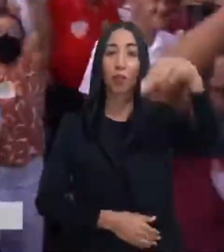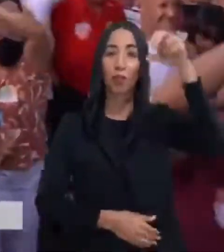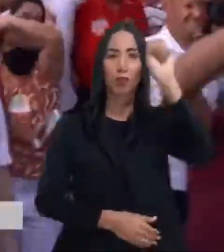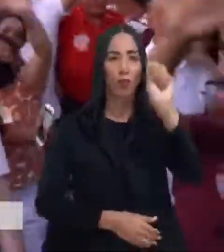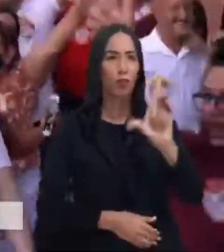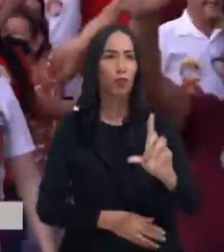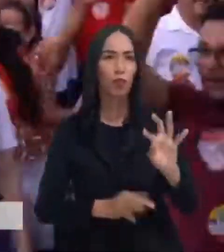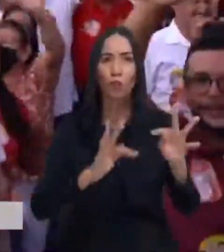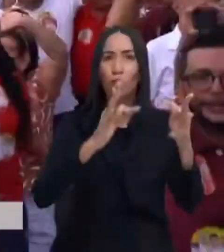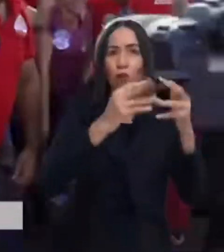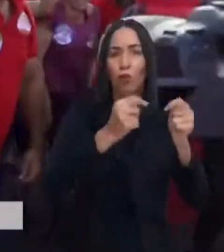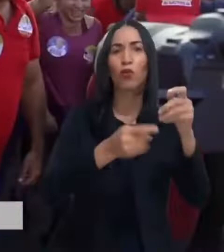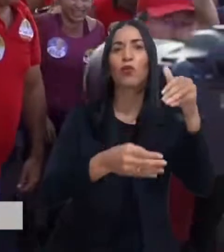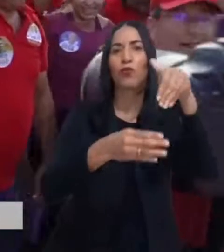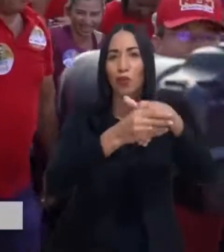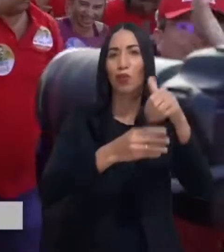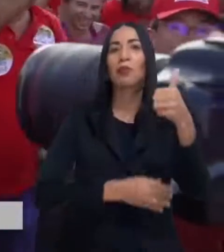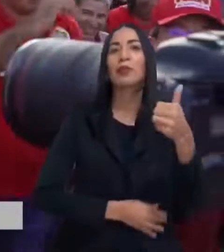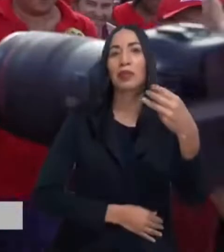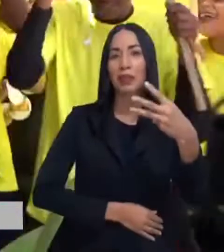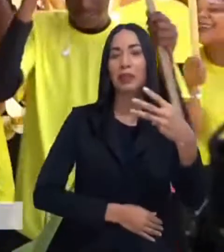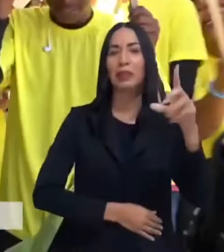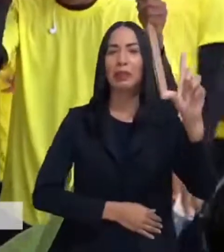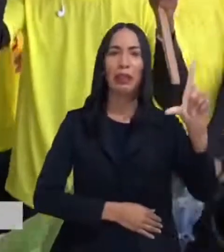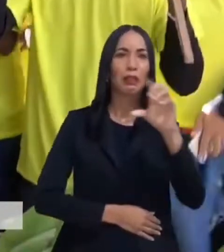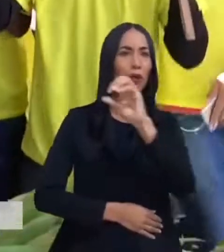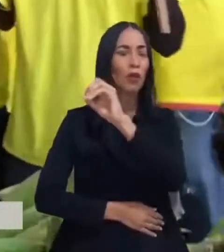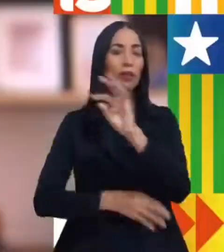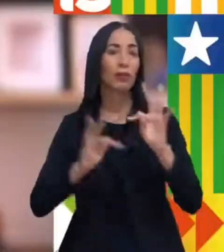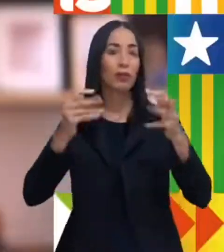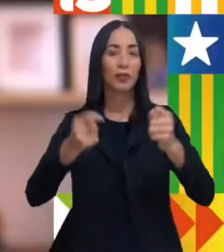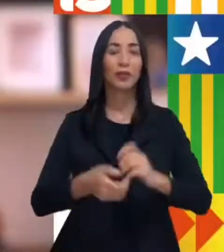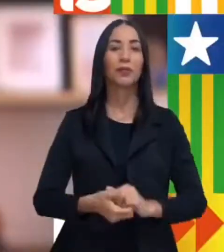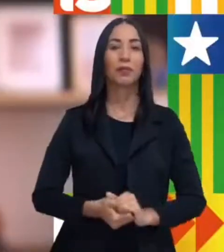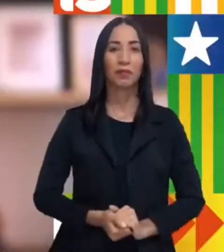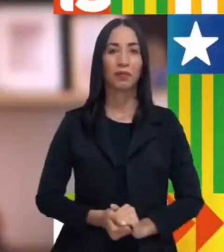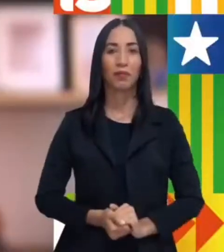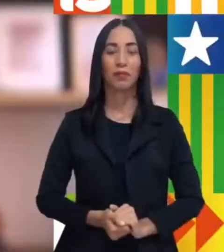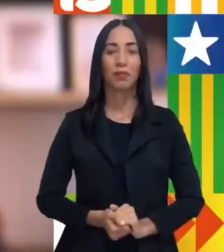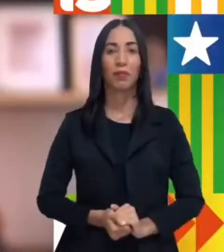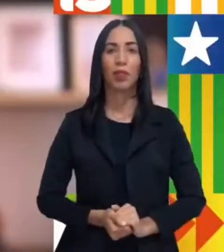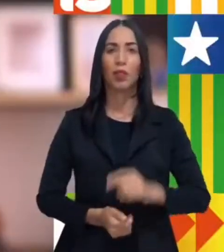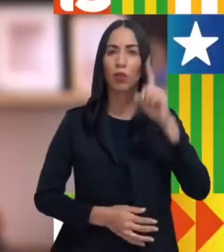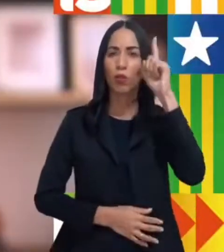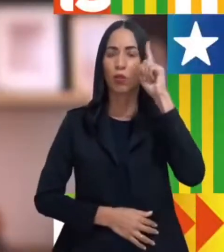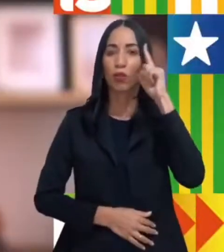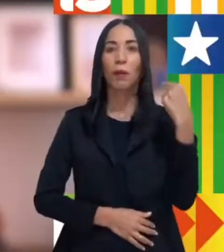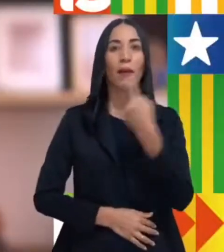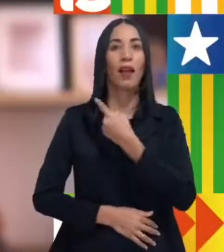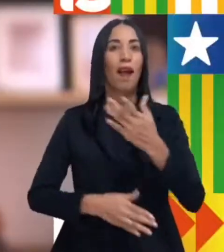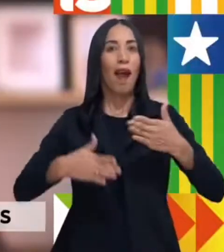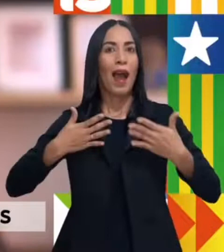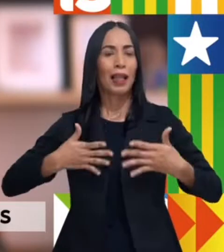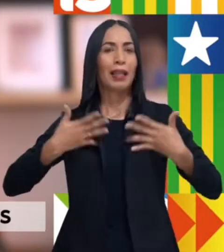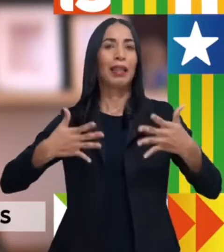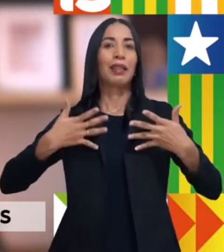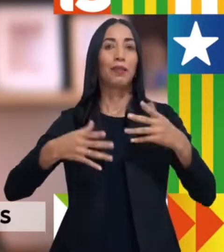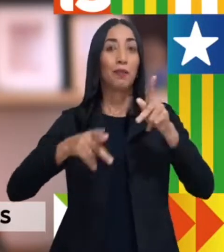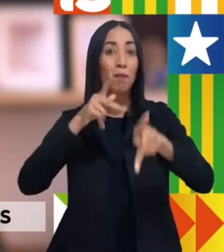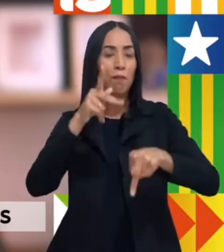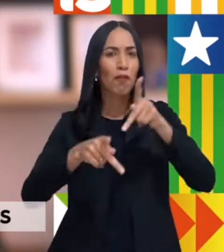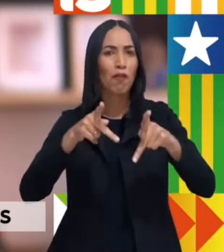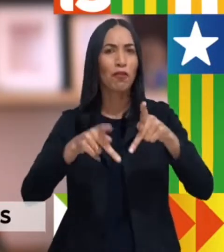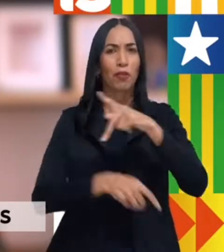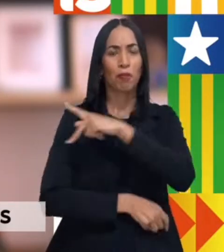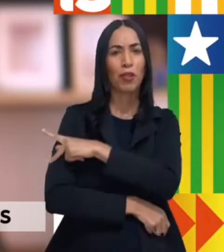de norte a sul, todo mundo é 13, de leste a oeste. A cada dia ficamos mais entusiasmados ao ver que o